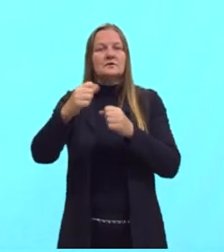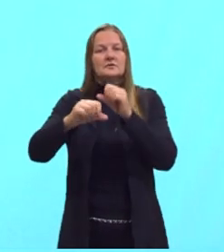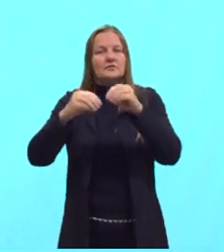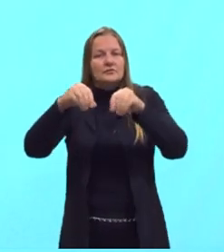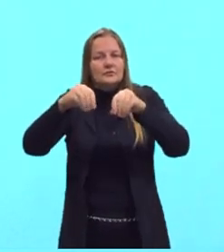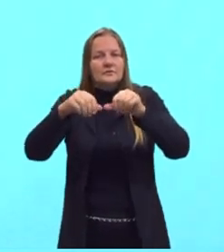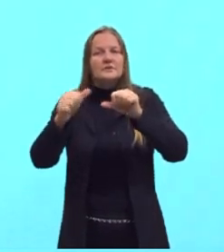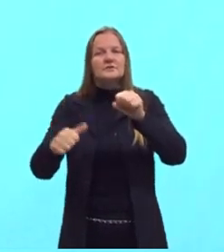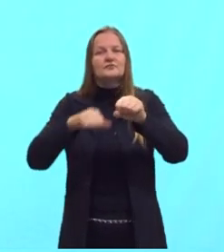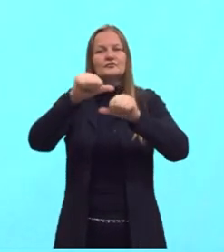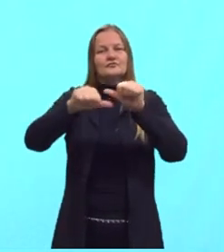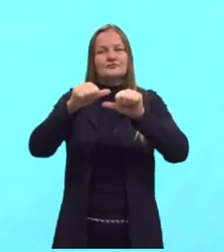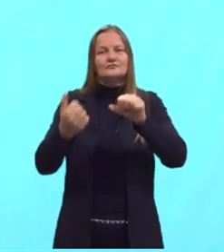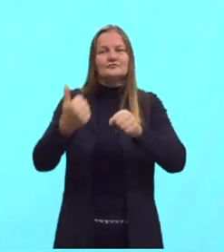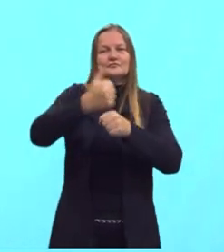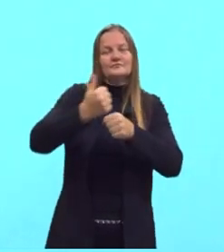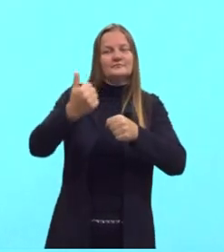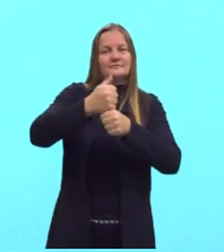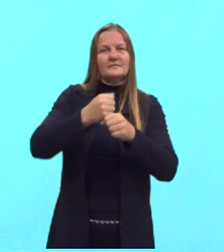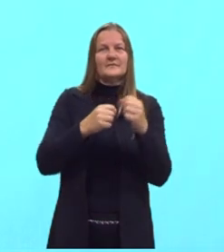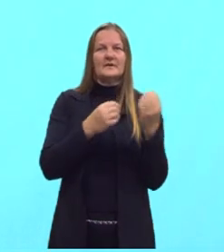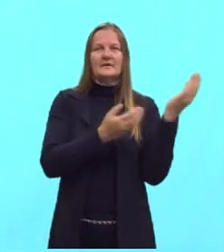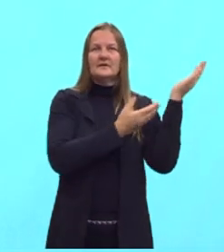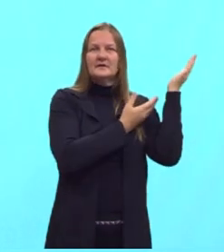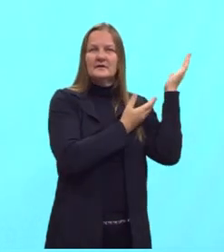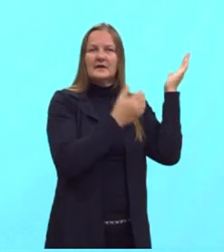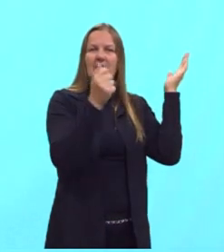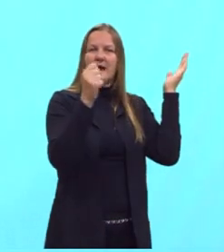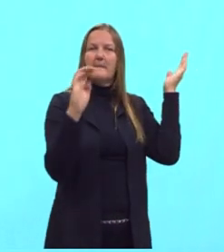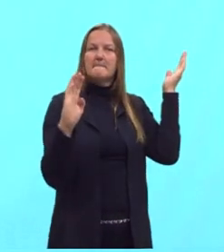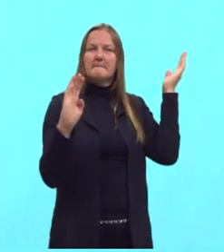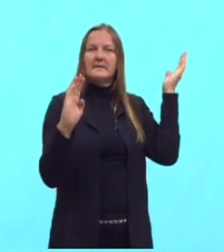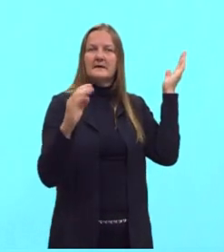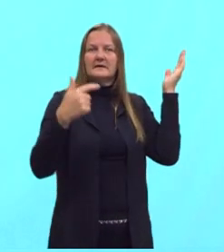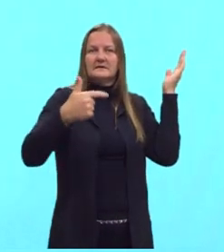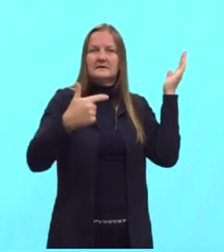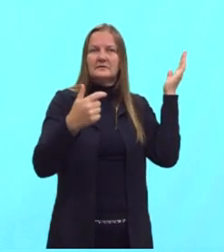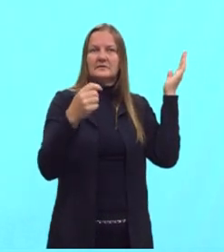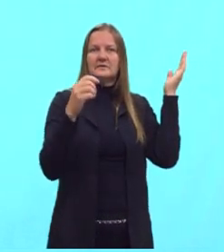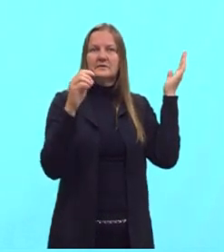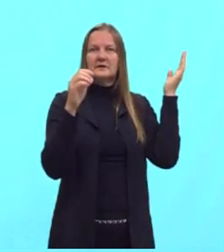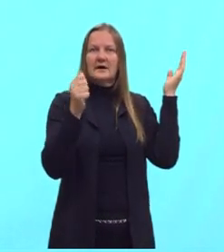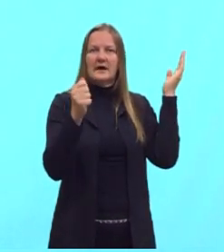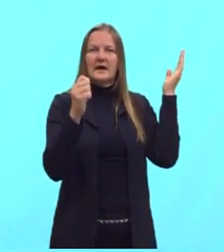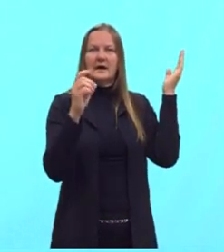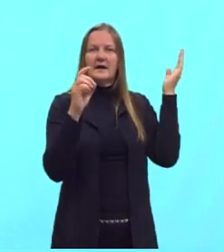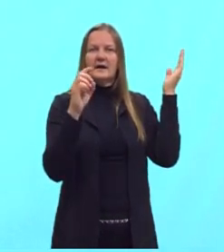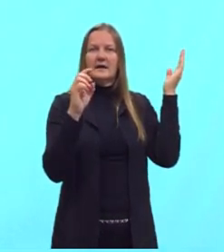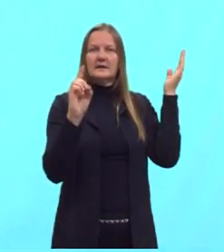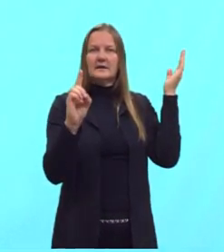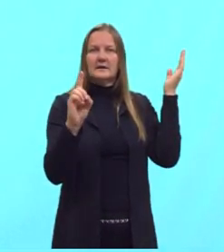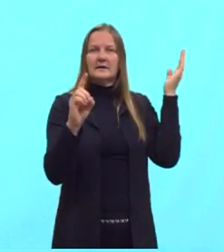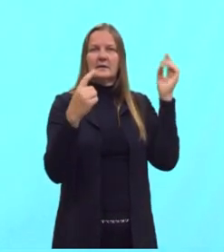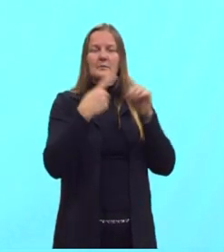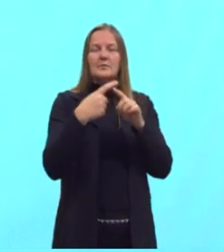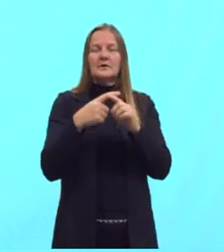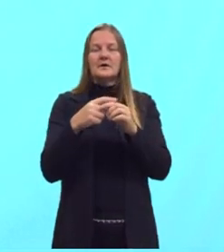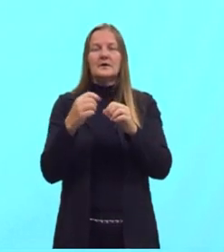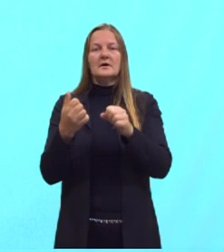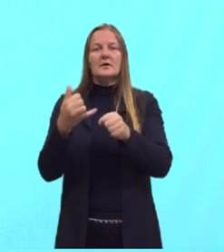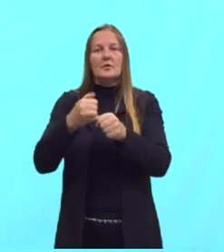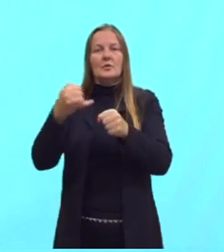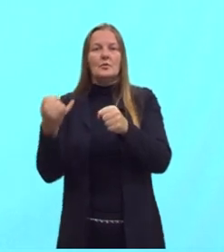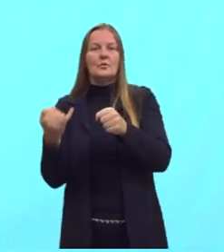simbolizado pelo A. Aqui eu tenho o AB, a primeira substância, eu vou ter um AD. Por quê? O ânion da segunda vai